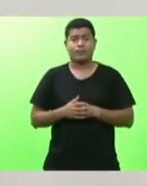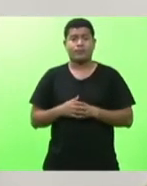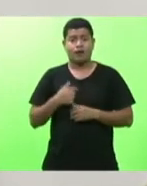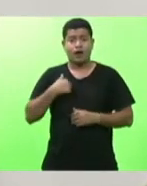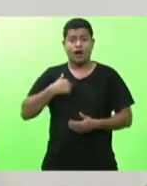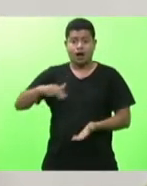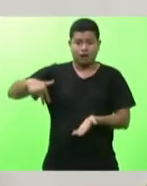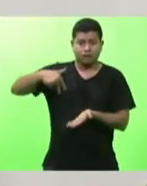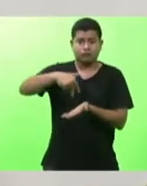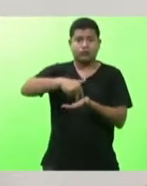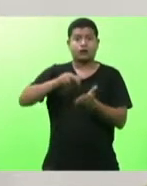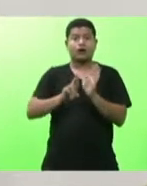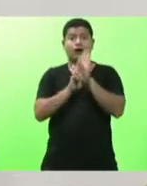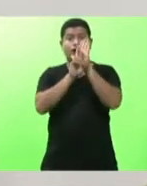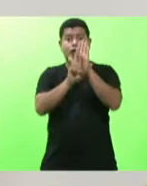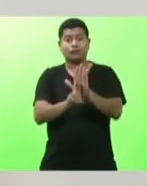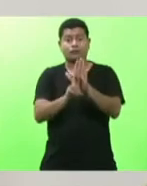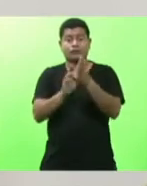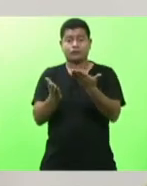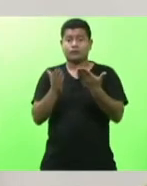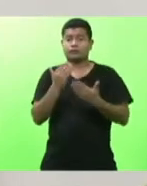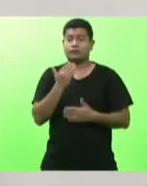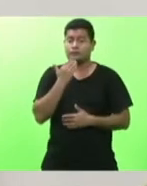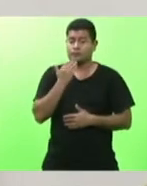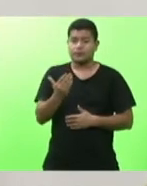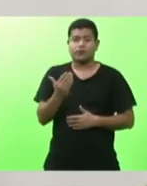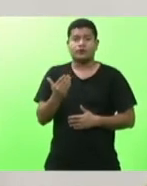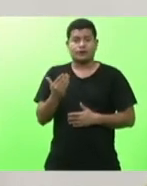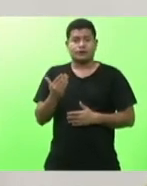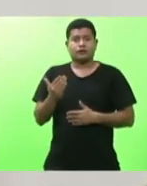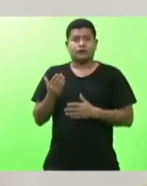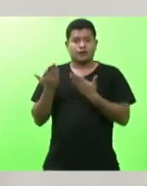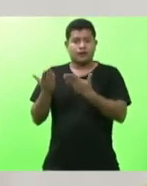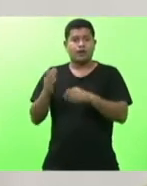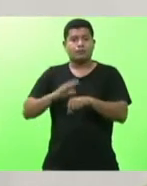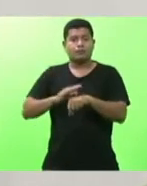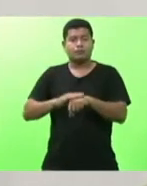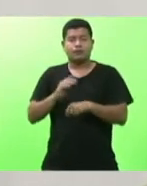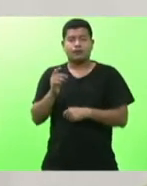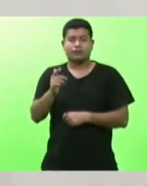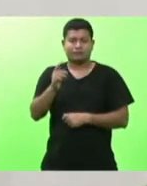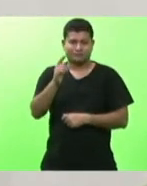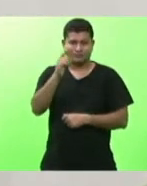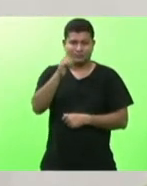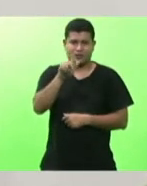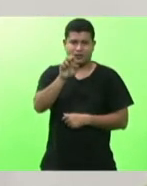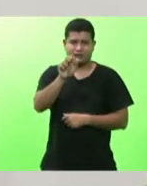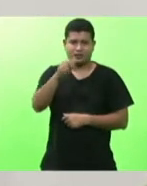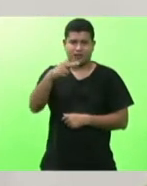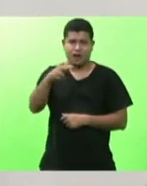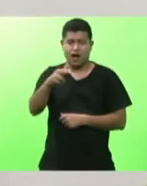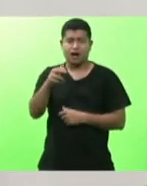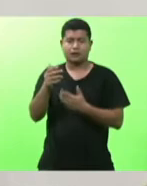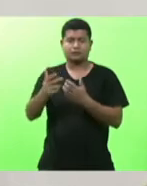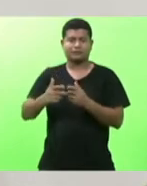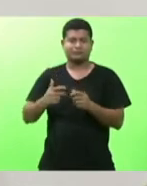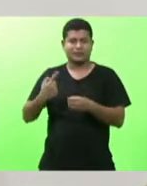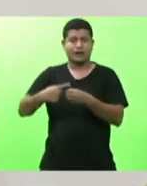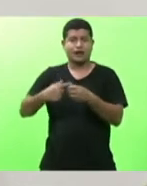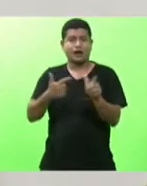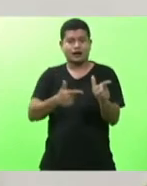aqui a esse clamor que nos chega pelo vereador Jean de Caçador. O meu segundo tema